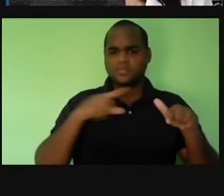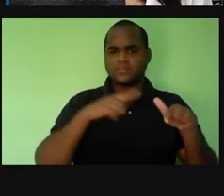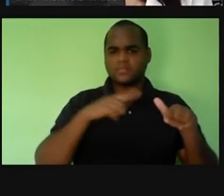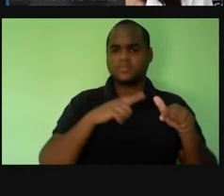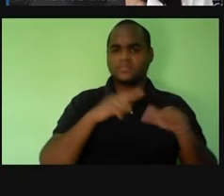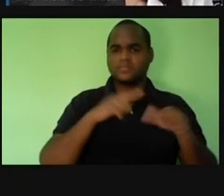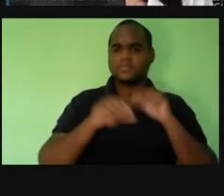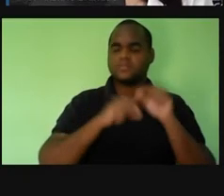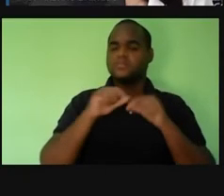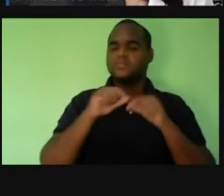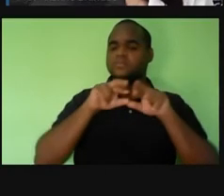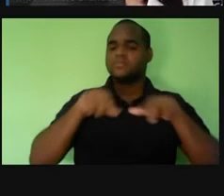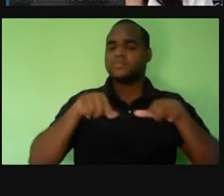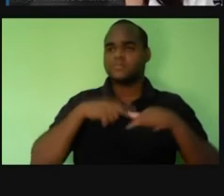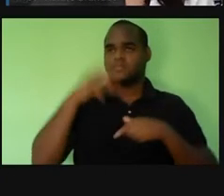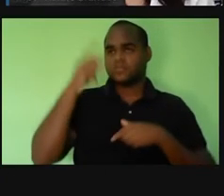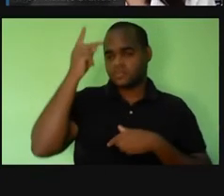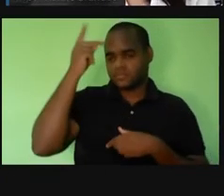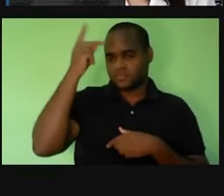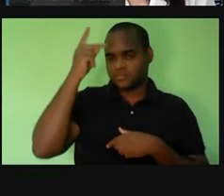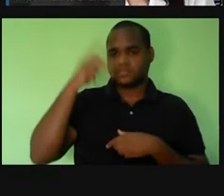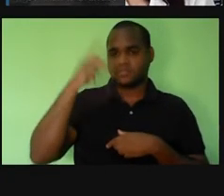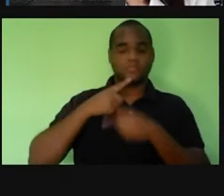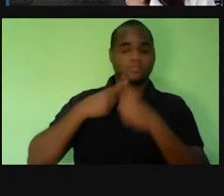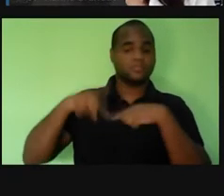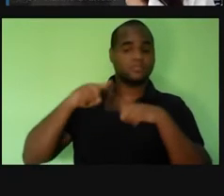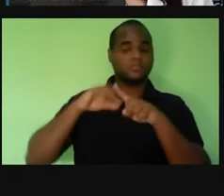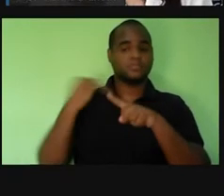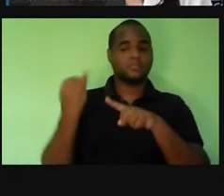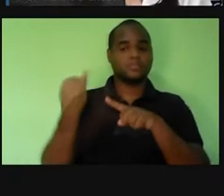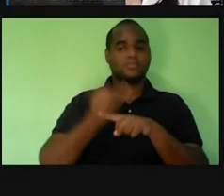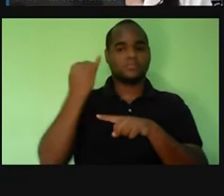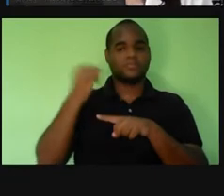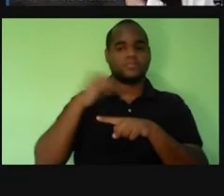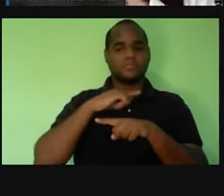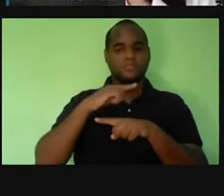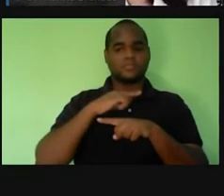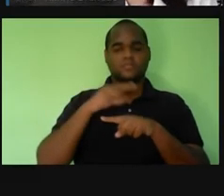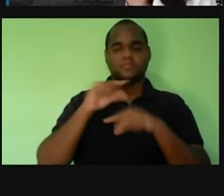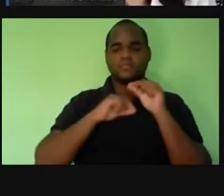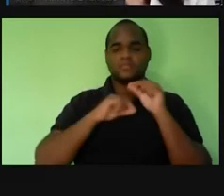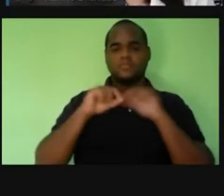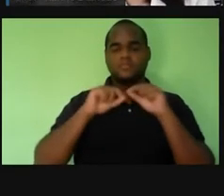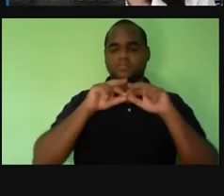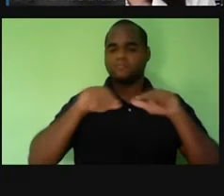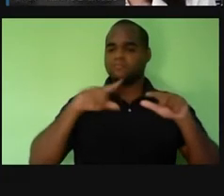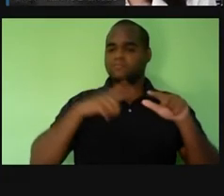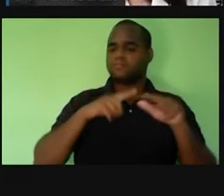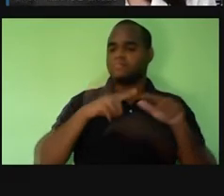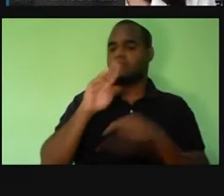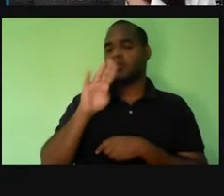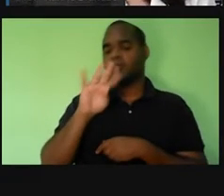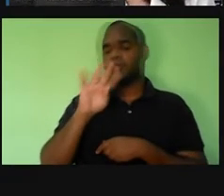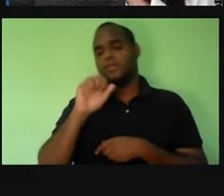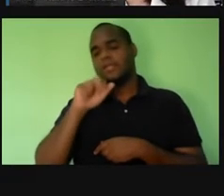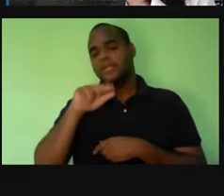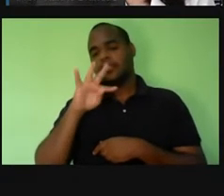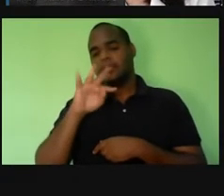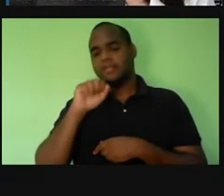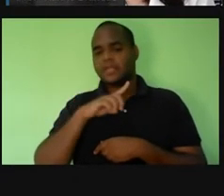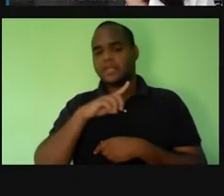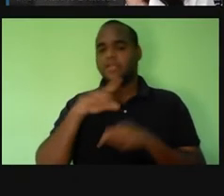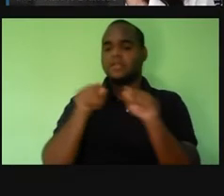em São Paulo, que até hoje, né? É importantíssimo e nós estamos vendo aí o quanto o Instituto Butantan e a